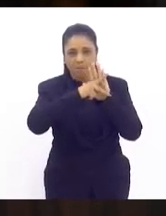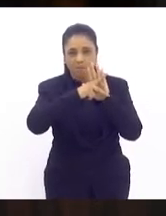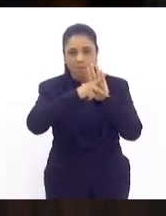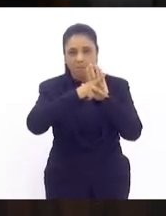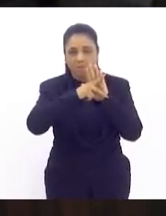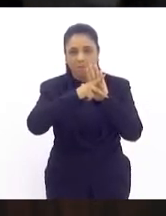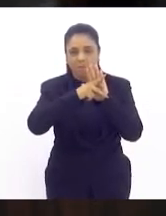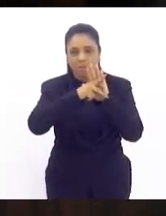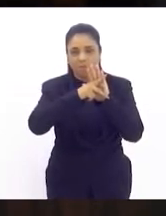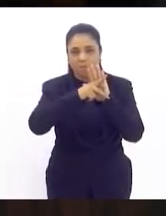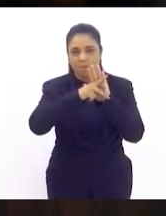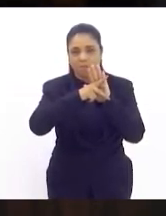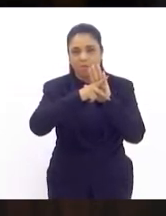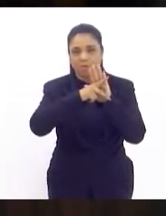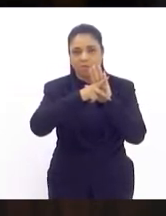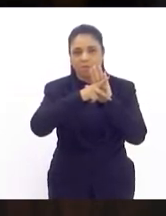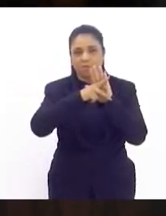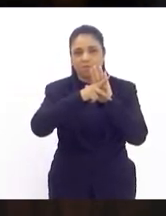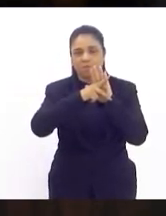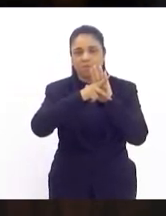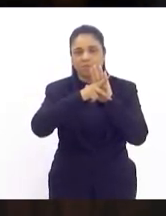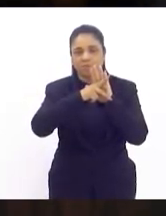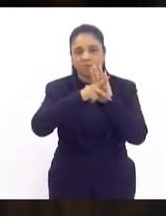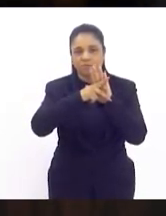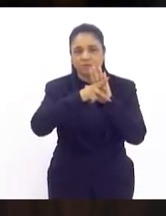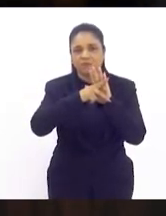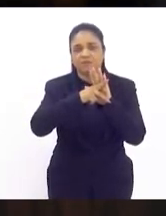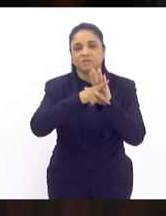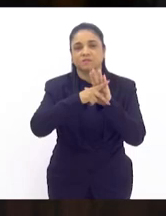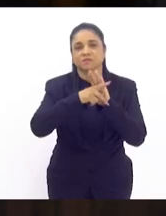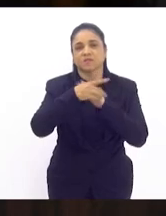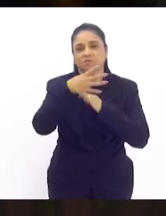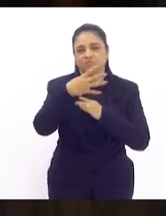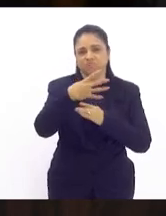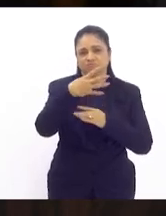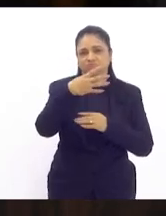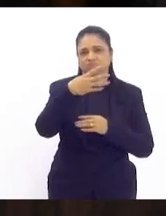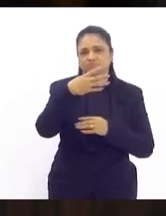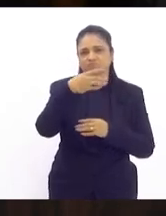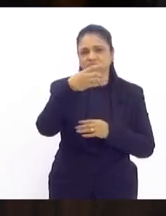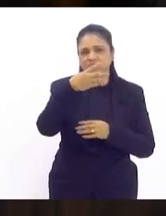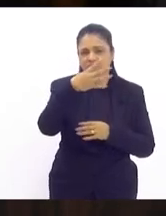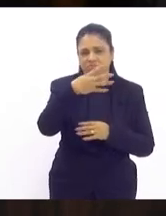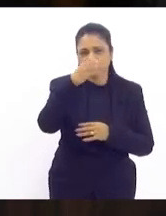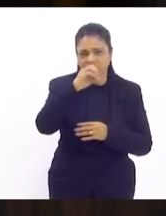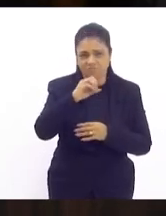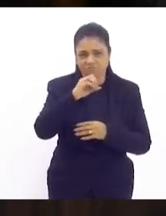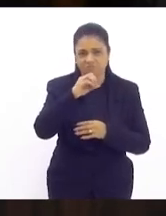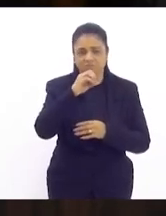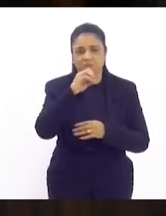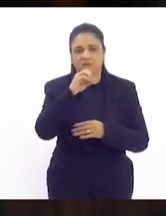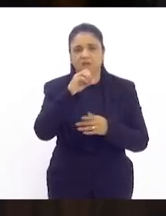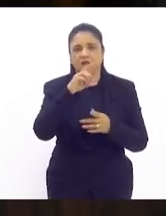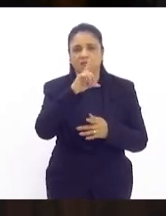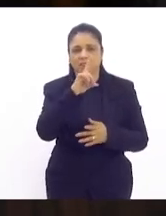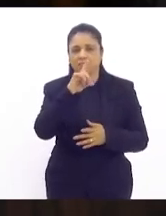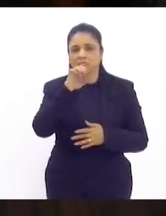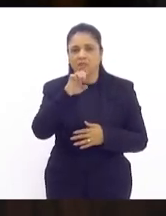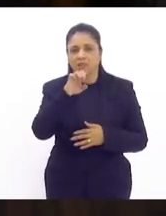da 80ª delegacia de polícia militar de